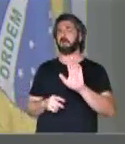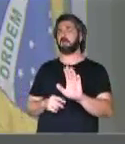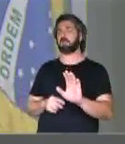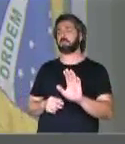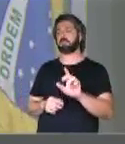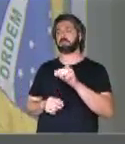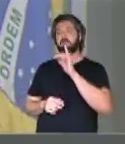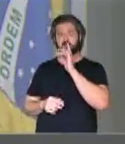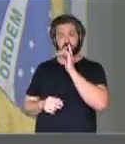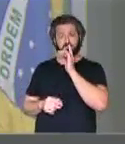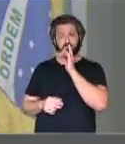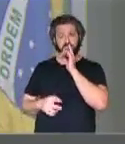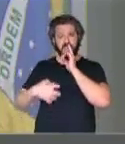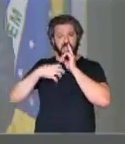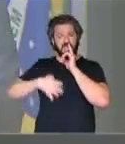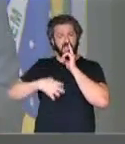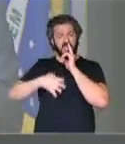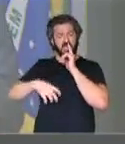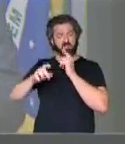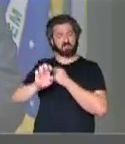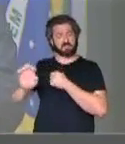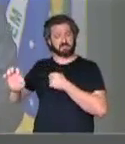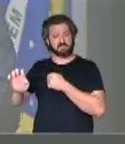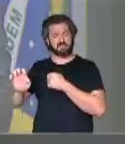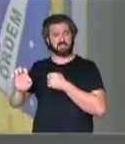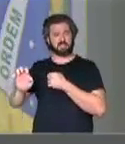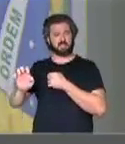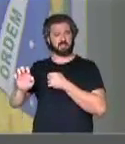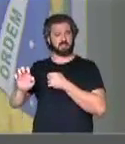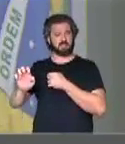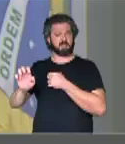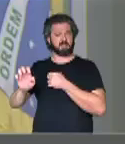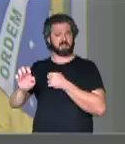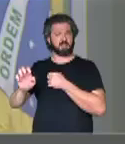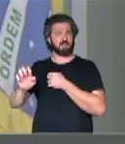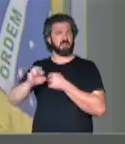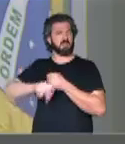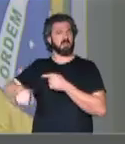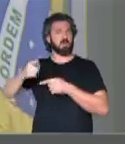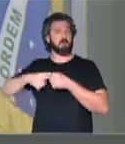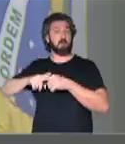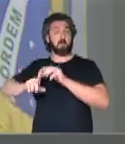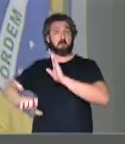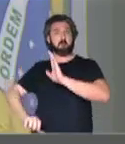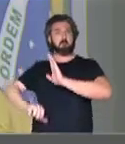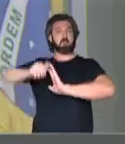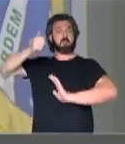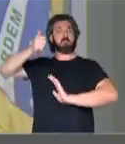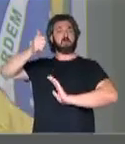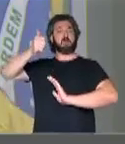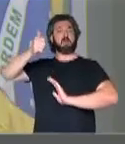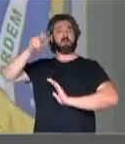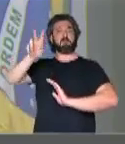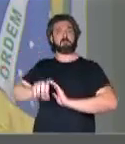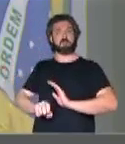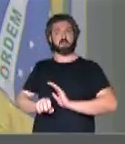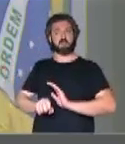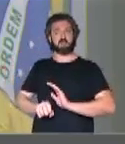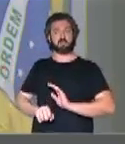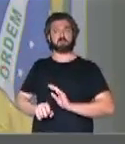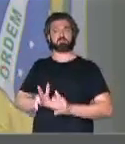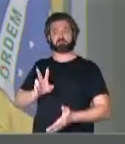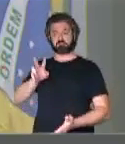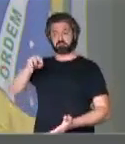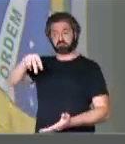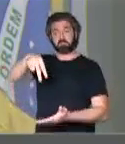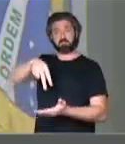será que a raiva da esquerda não é pelo fato de que pela primeira vez, usando